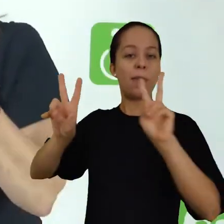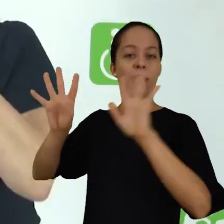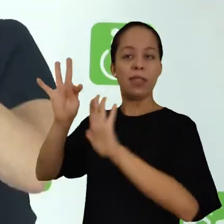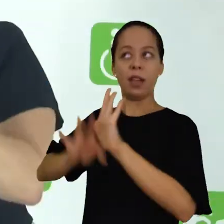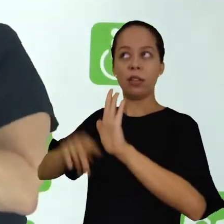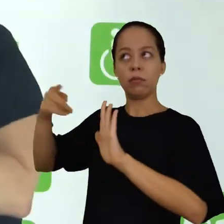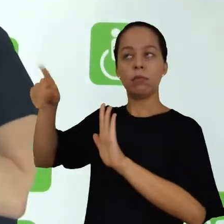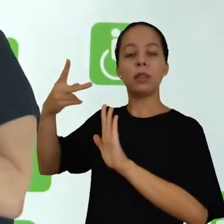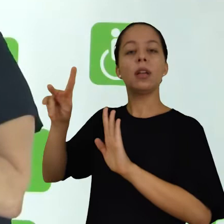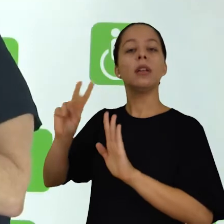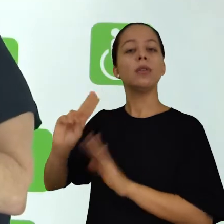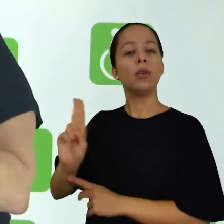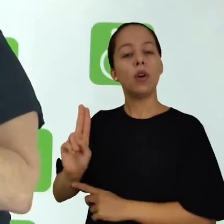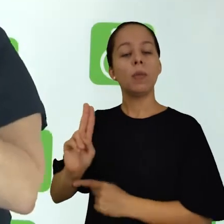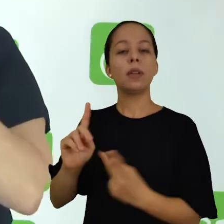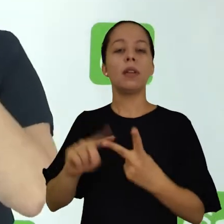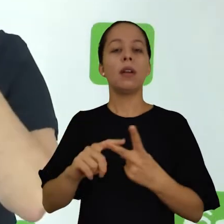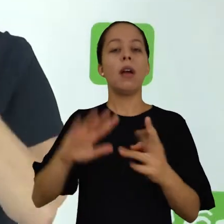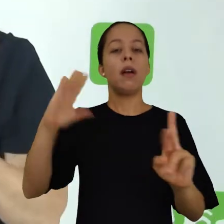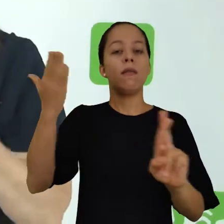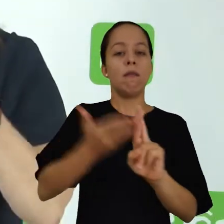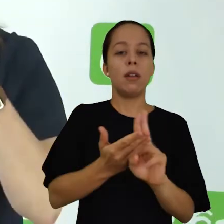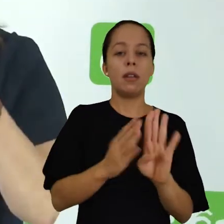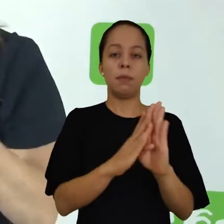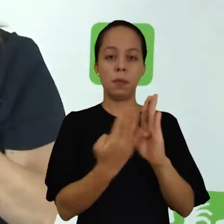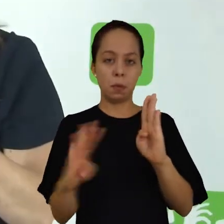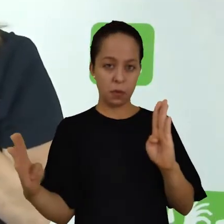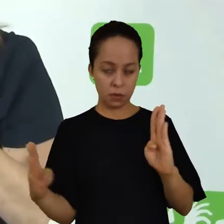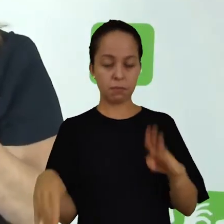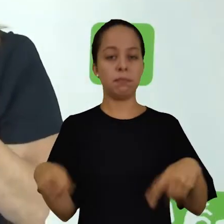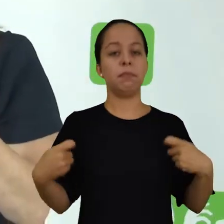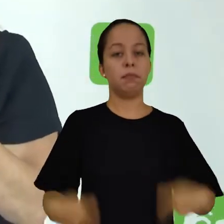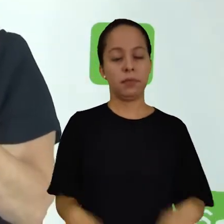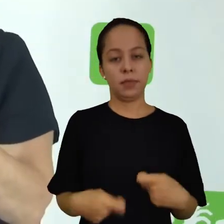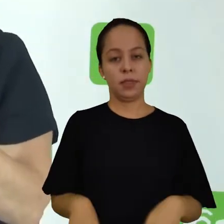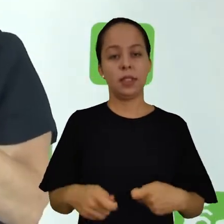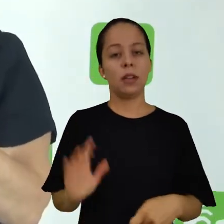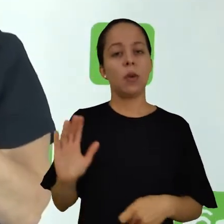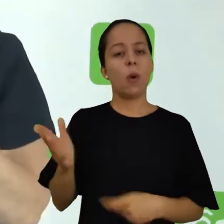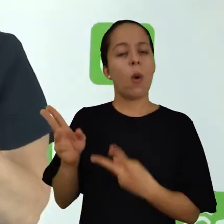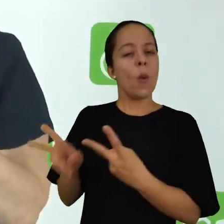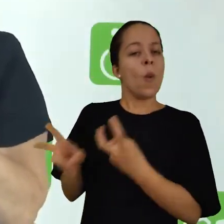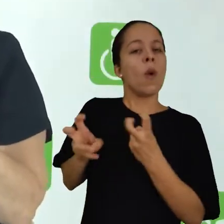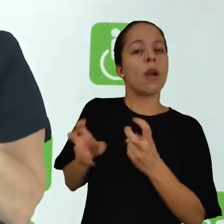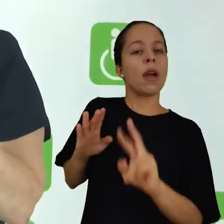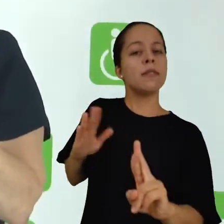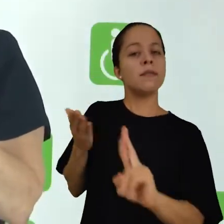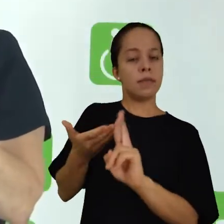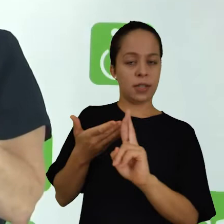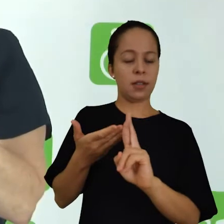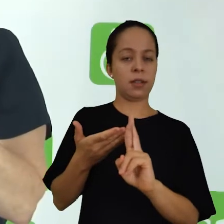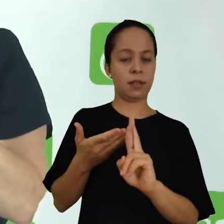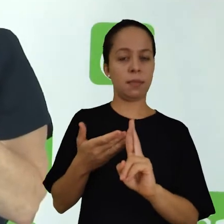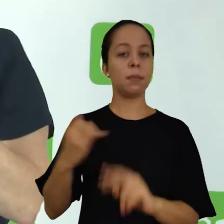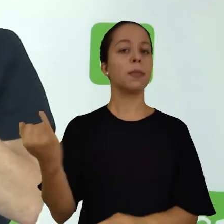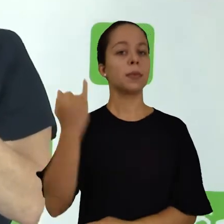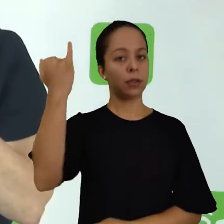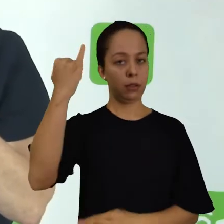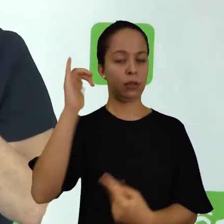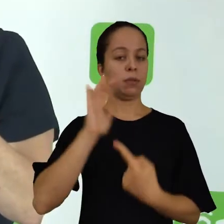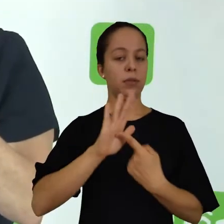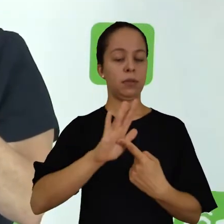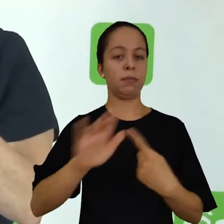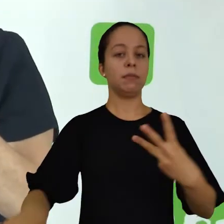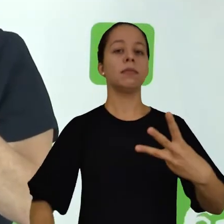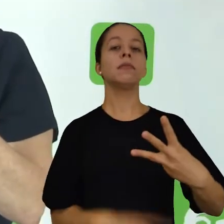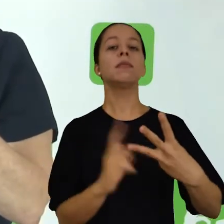nome do texto que foi fichado, a referência bibliográfica, como nós já vimos anteriormente, a fonte do texto, é importante